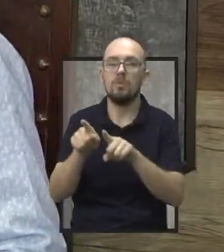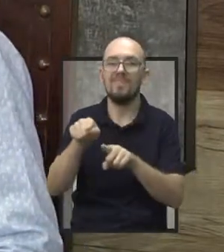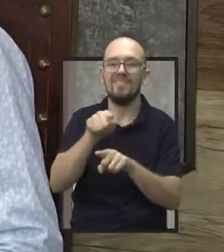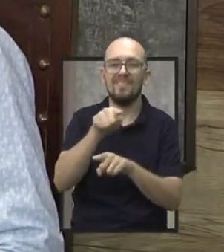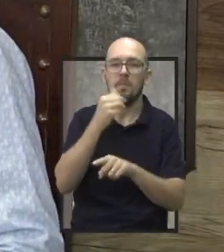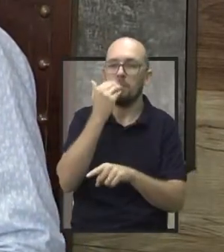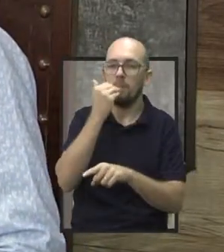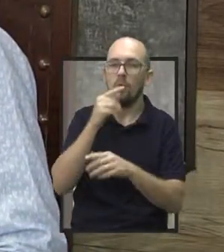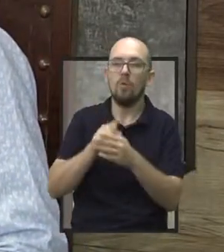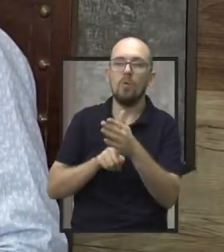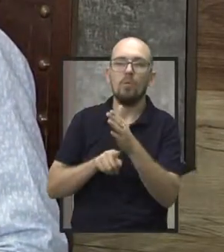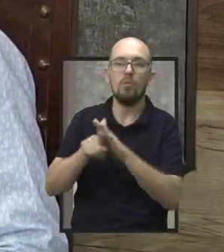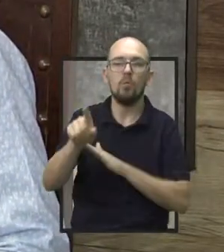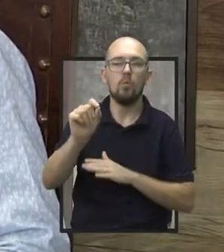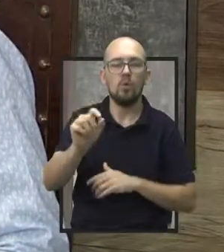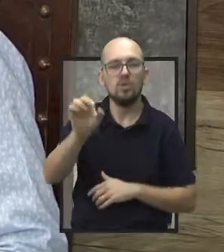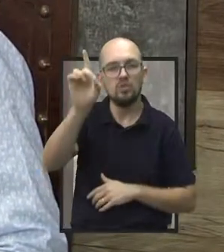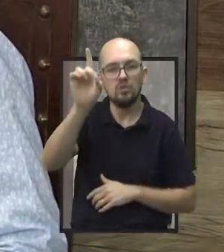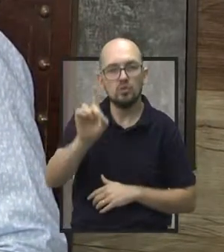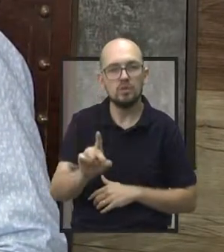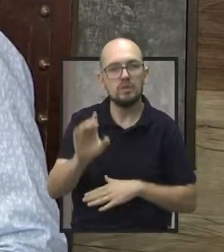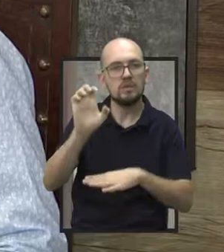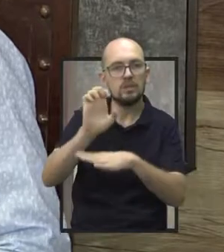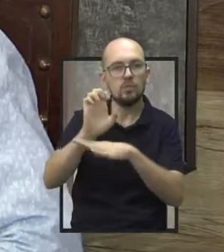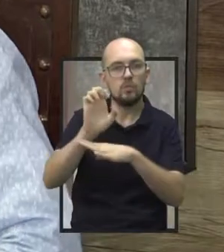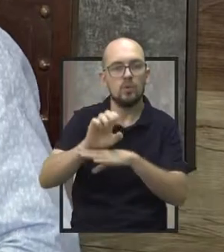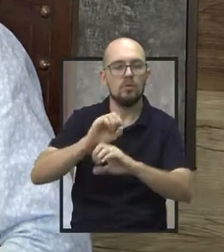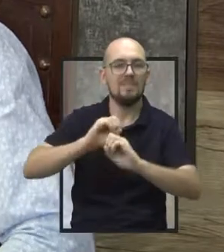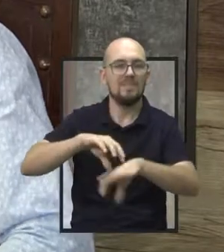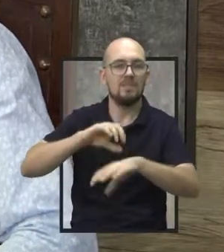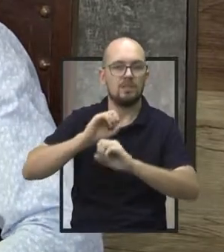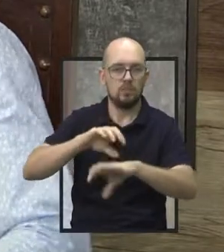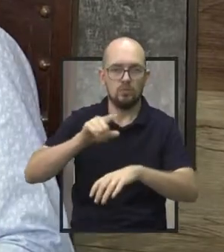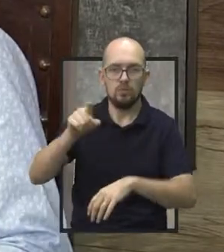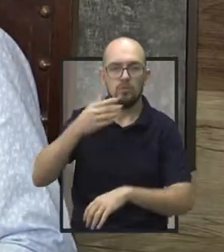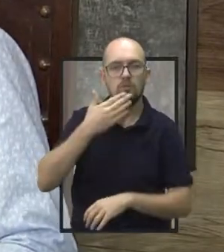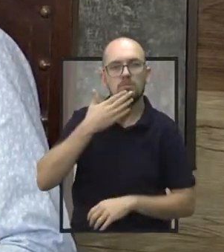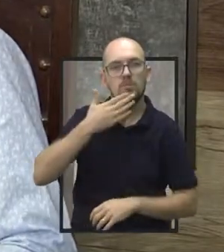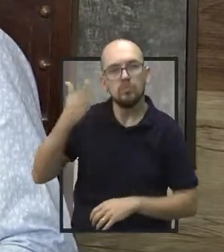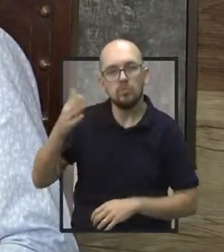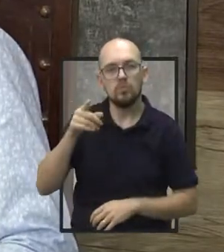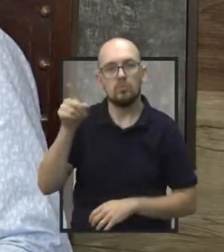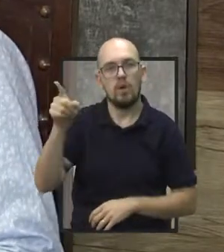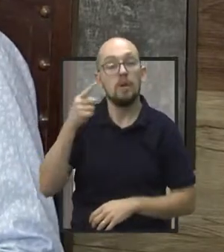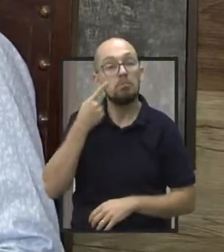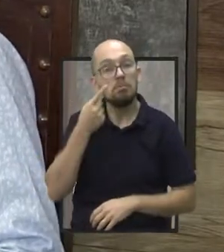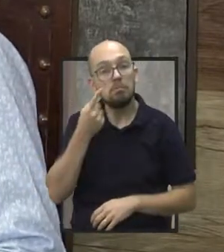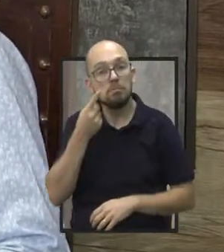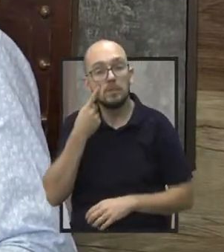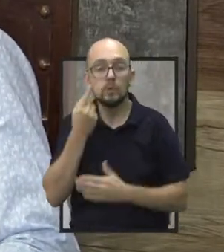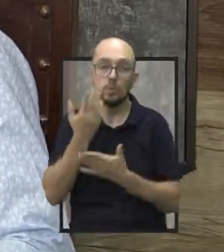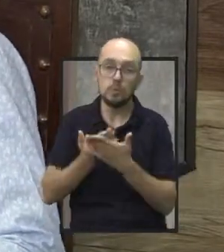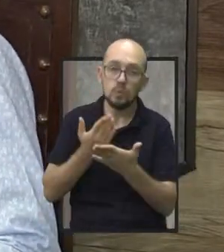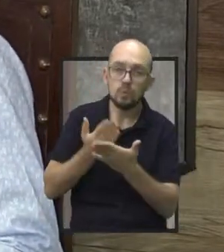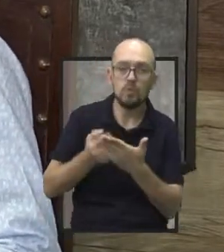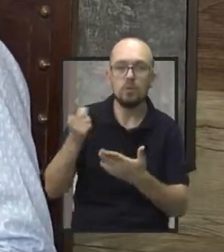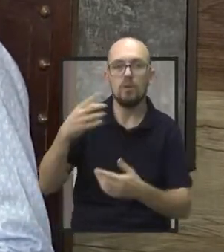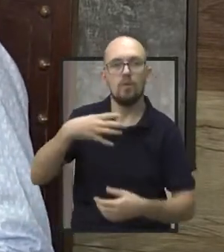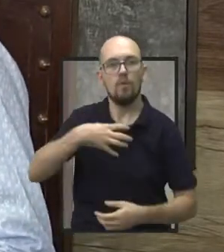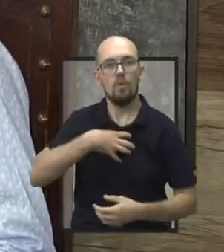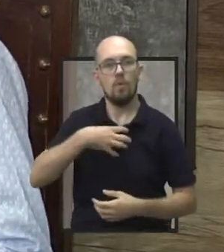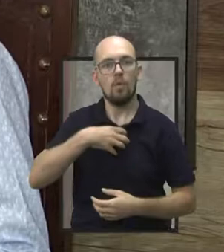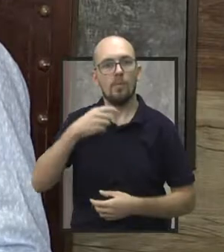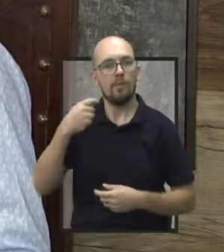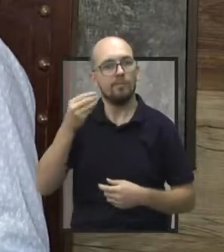indaga a diretoria estadual de ensino, pedindo para que eles estudem e que eles ajam de uma